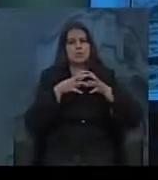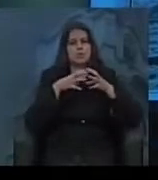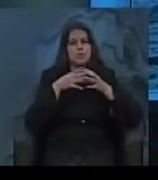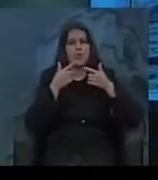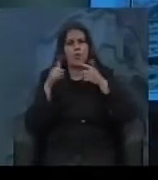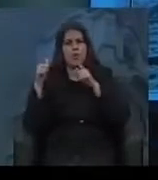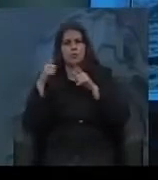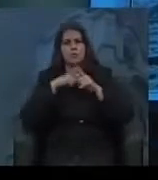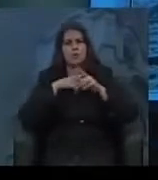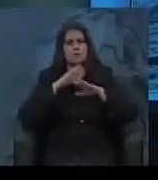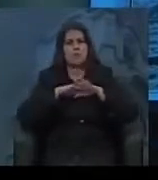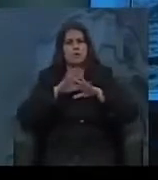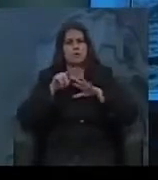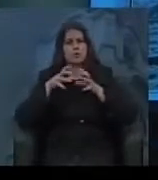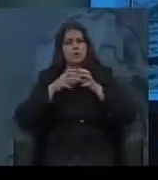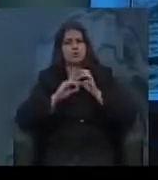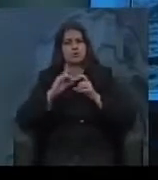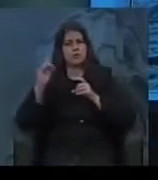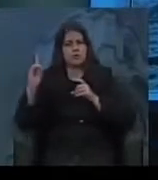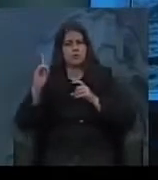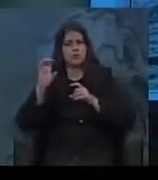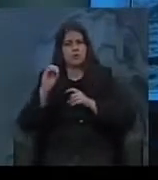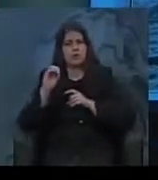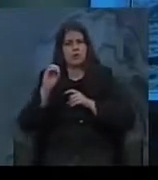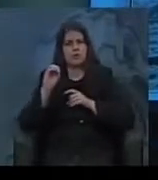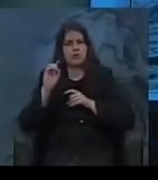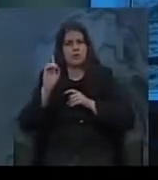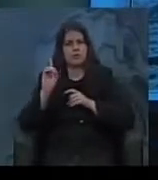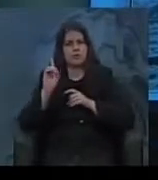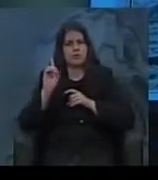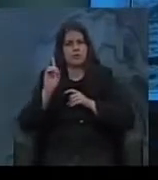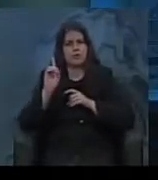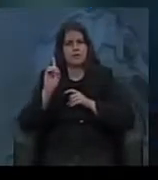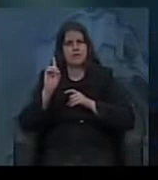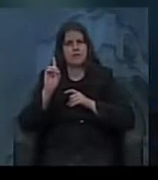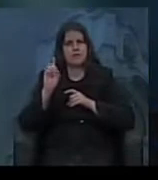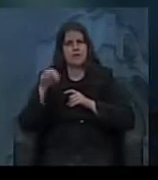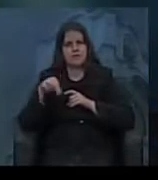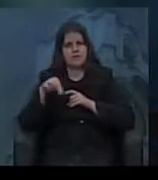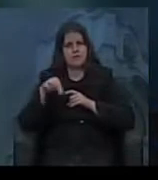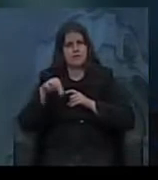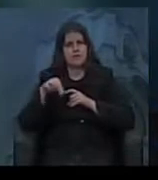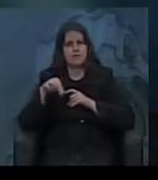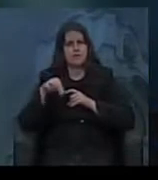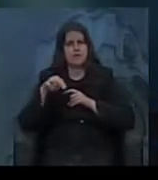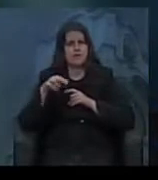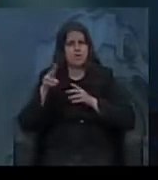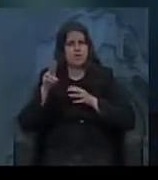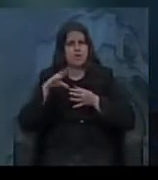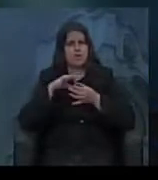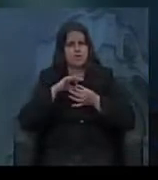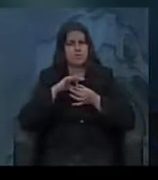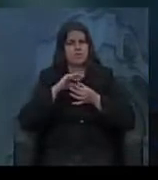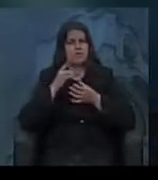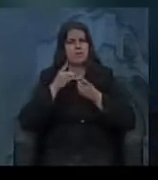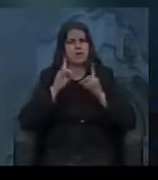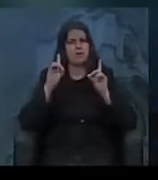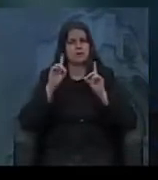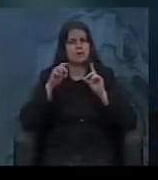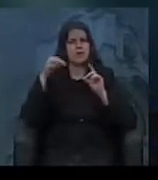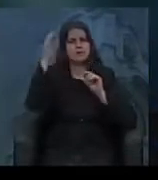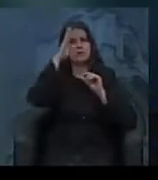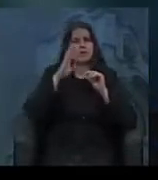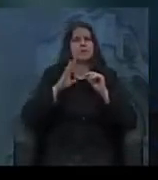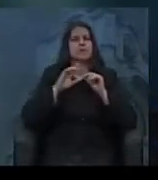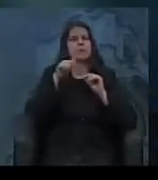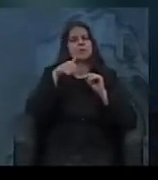Num espectro mais de direita, vai ser criada a UDN, a União Democrática Nacional. Num mais de centro,